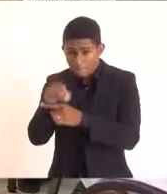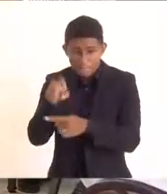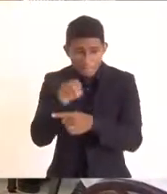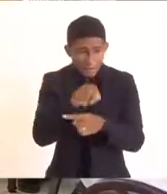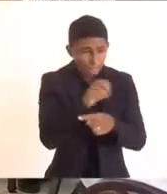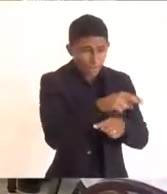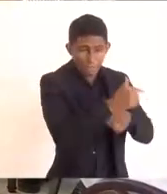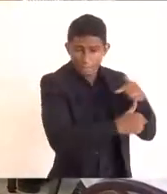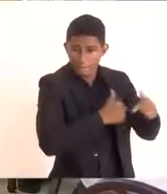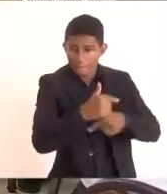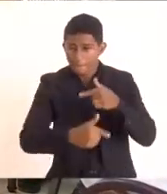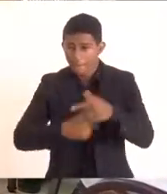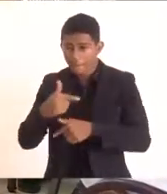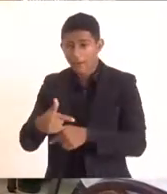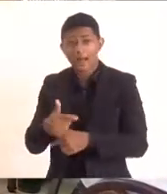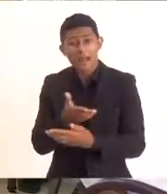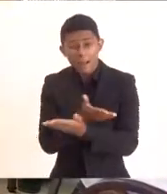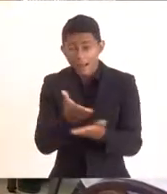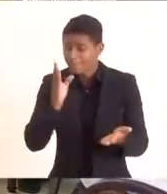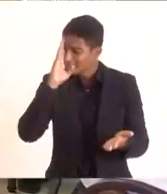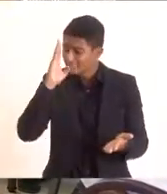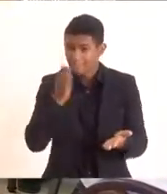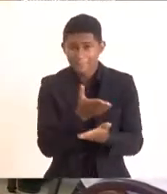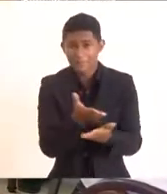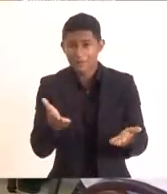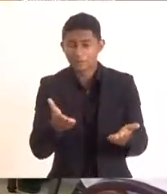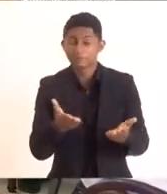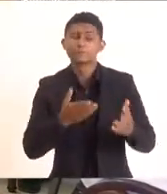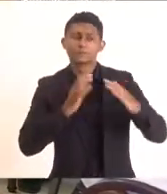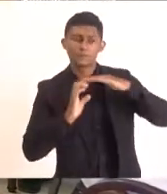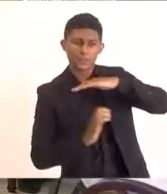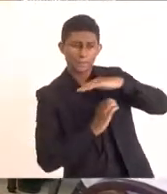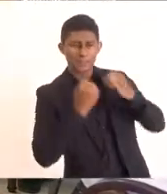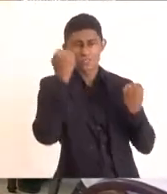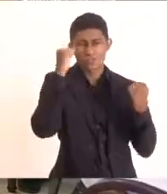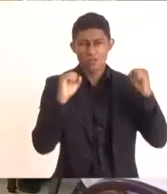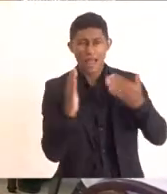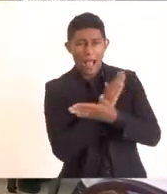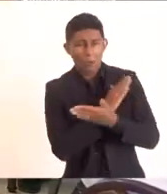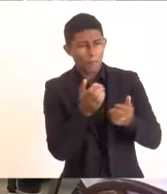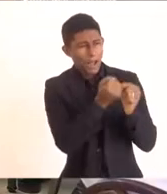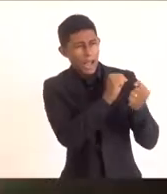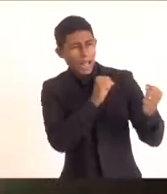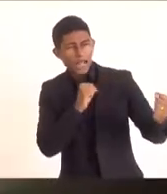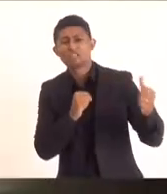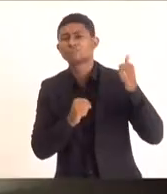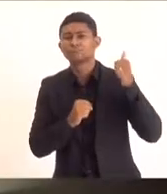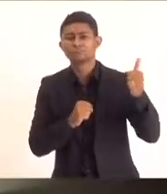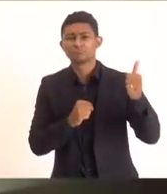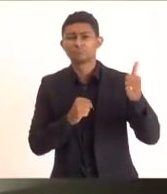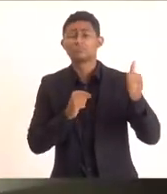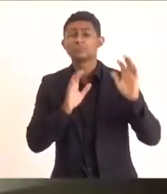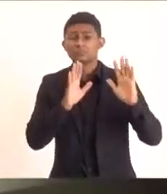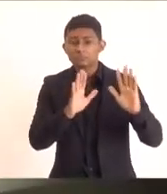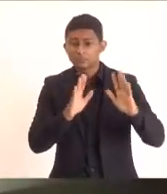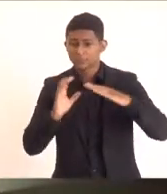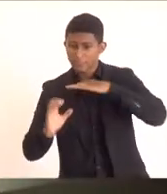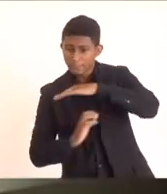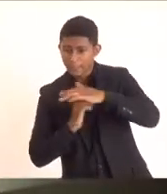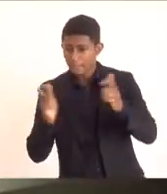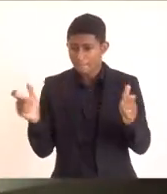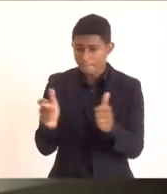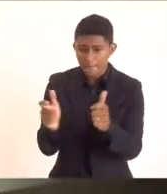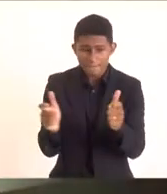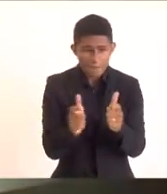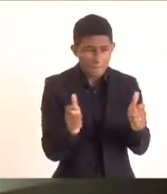indústrias, hoje, é necessária, sim, mas as grandes indústrias estão todas automatizadas, empregam poucas pessoas.